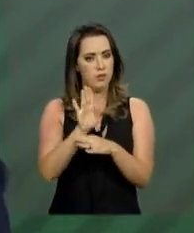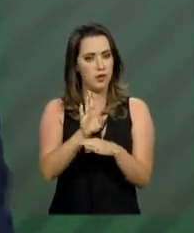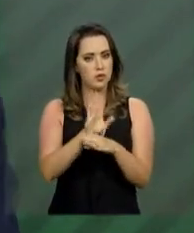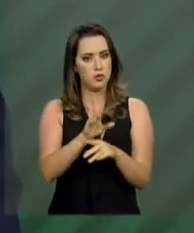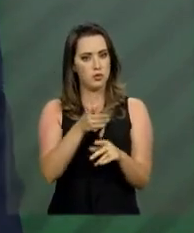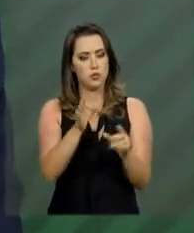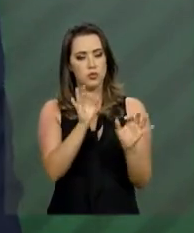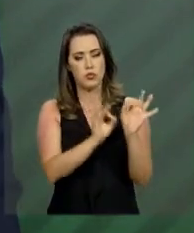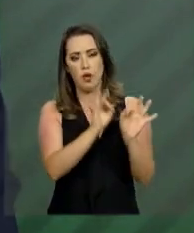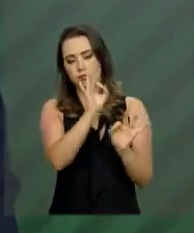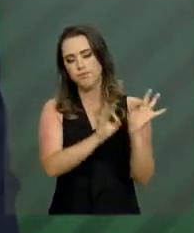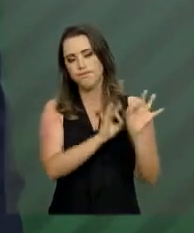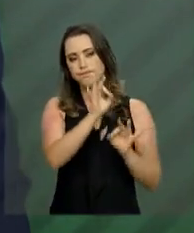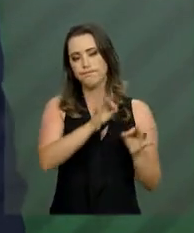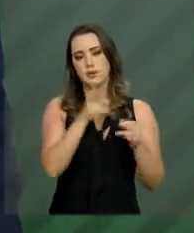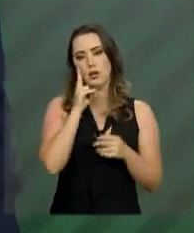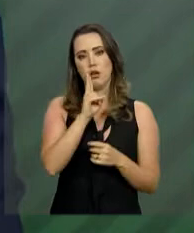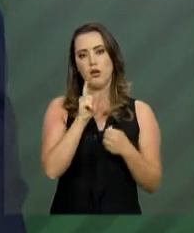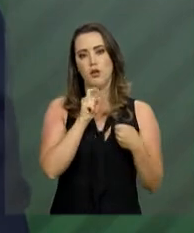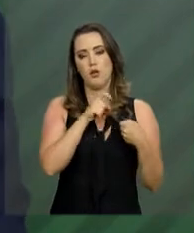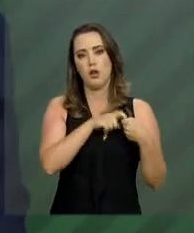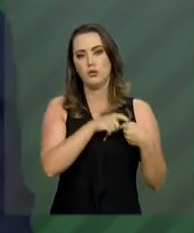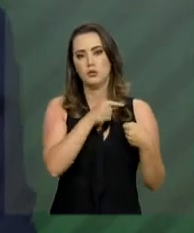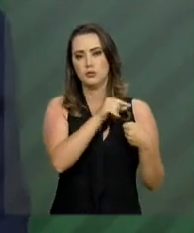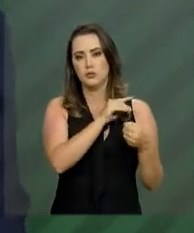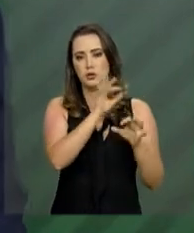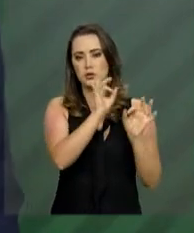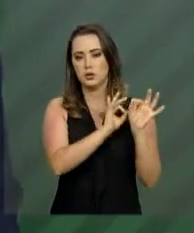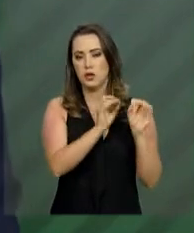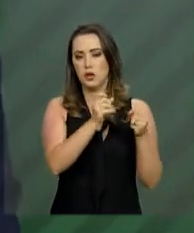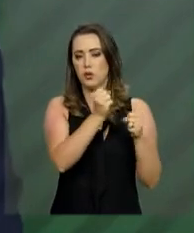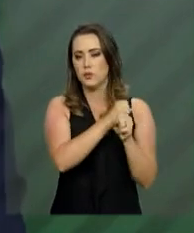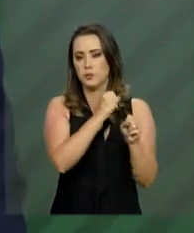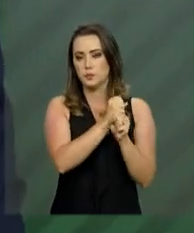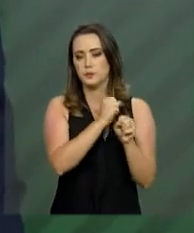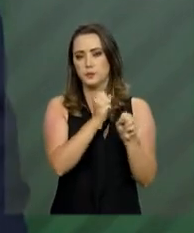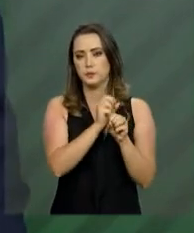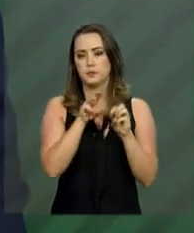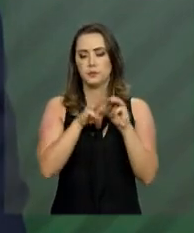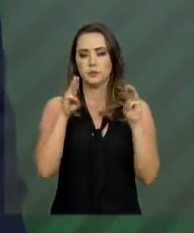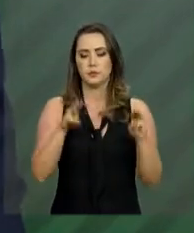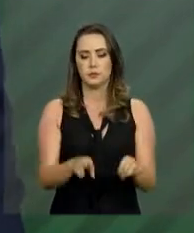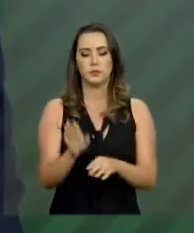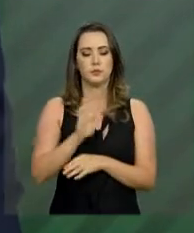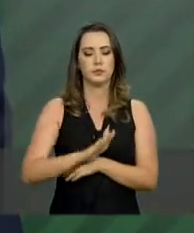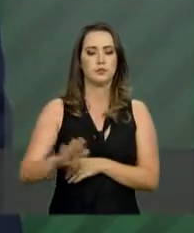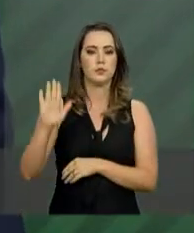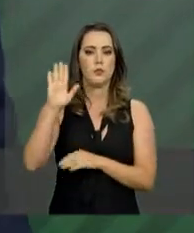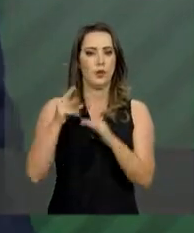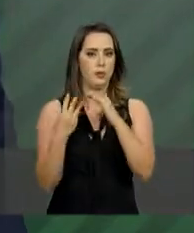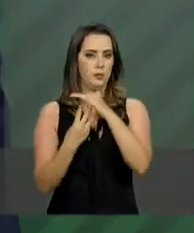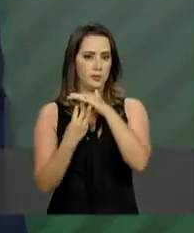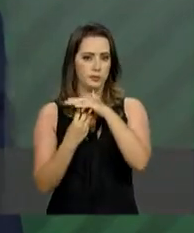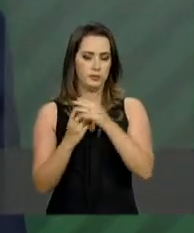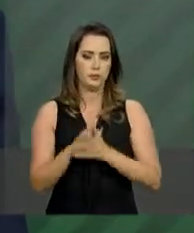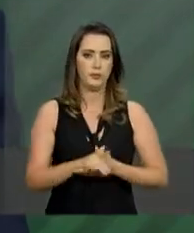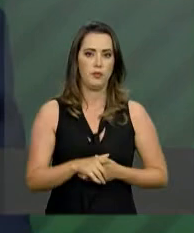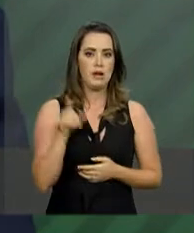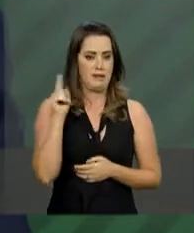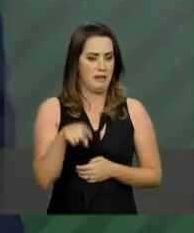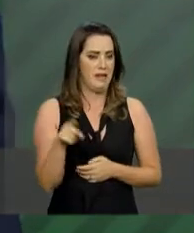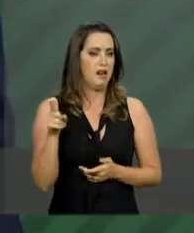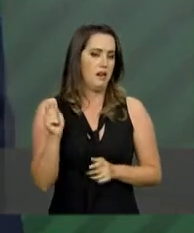Cultura, que vão ajudar na recuperação e reconstrução do Museu Nacional. É possível, sim, empreender